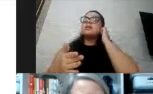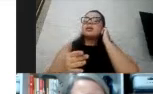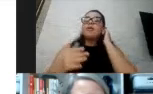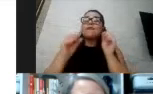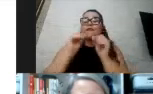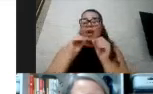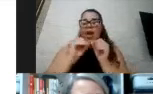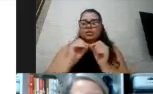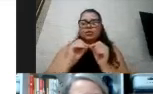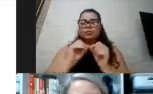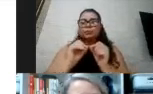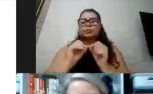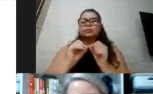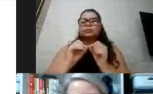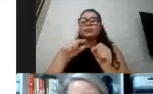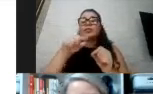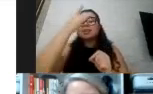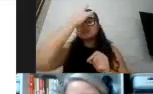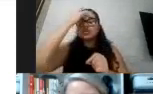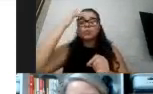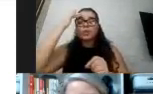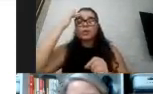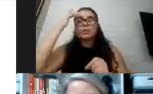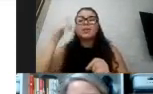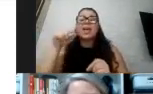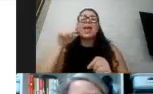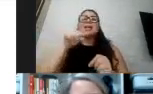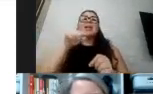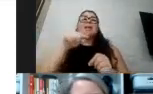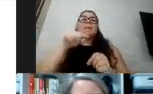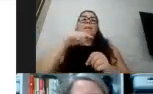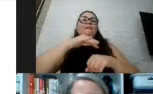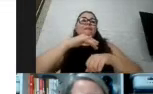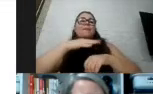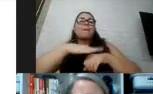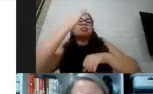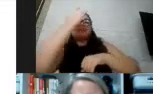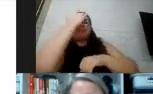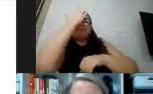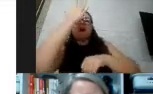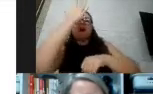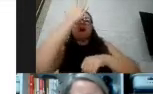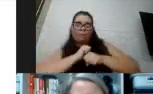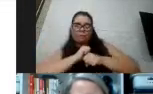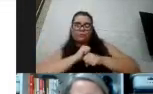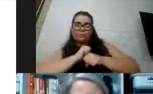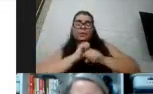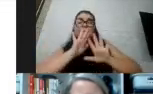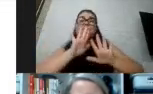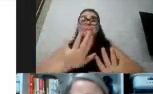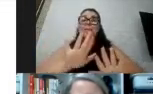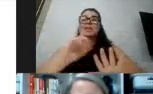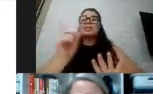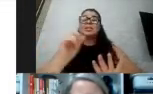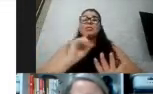pessoas possam ficar um pouco mais vulneráveis ao contágio, mas não que esse contágio seja